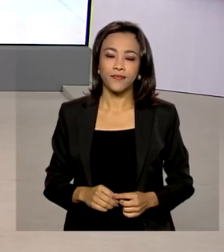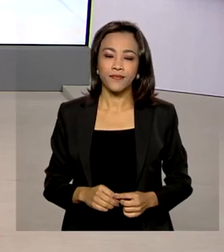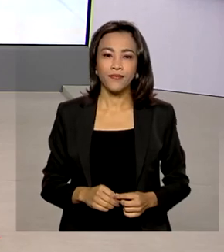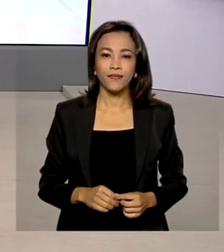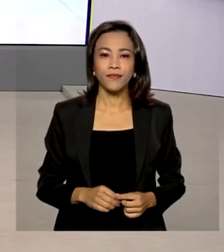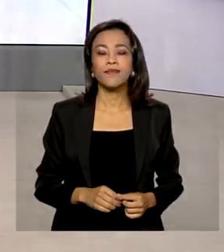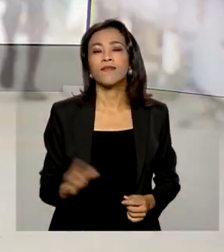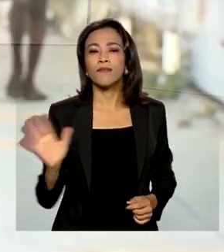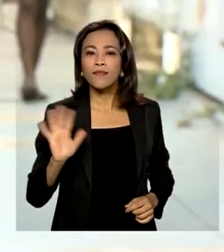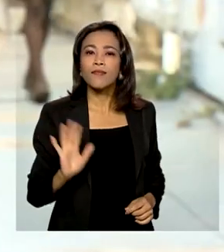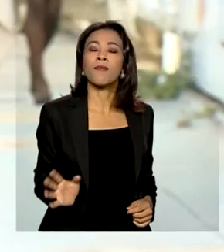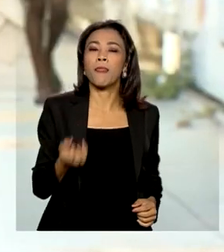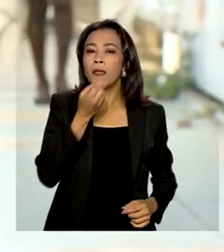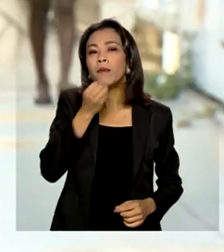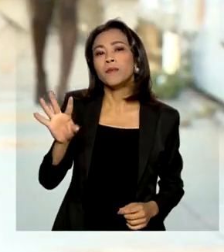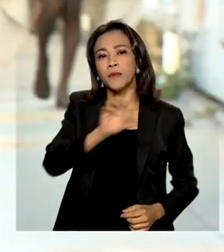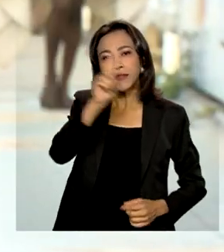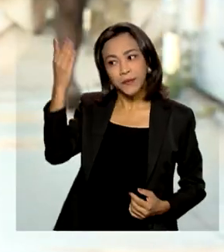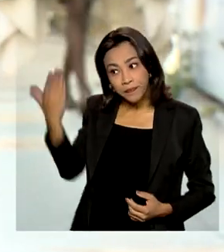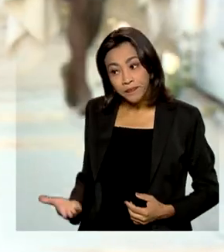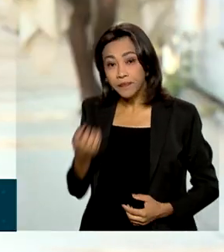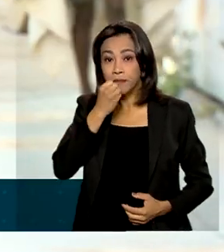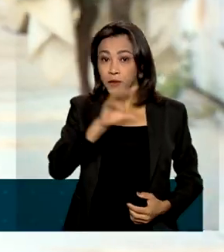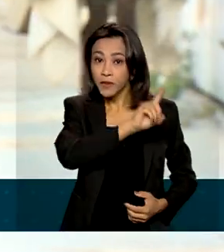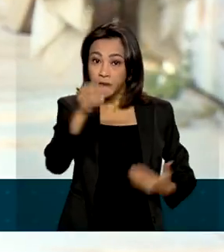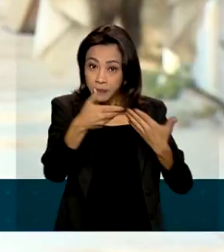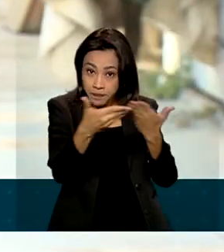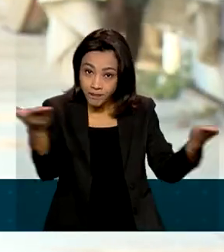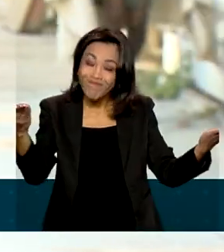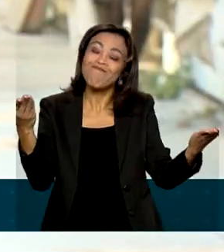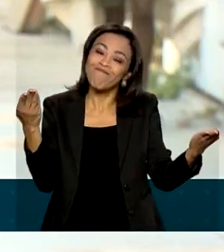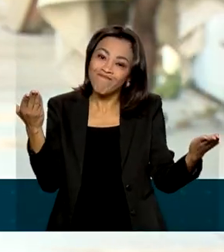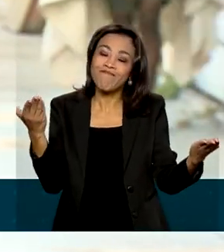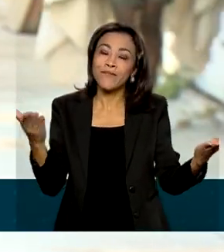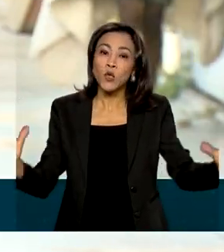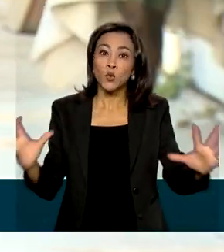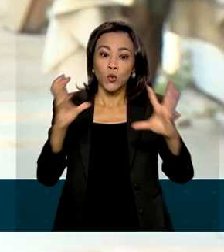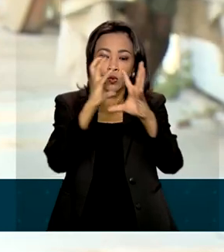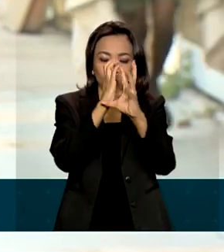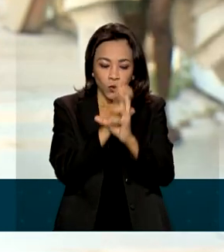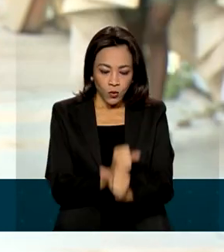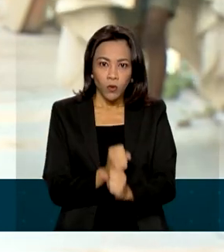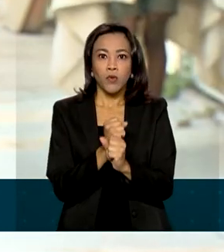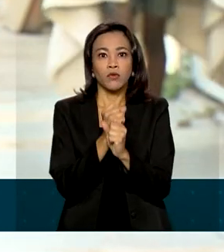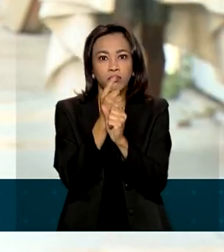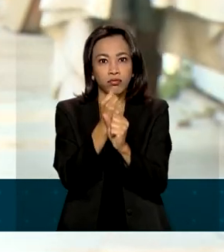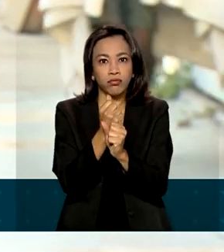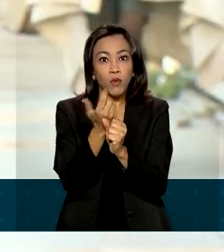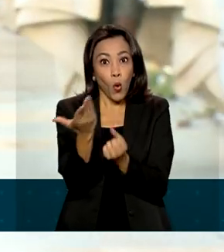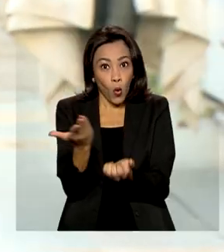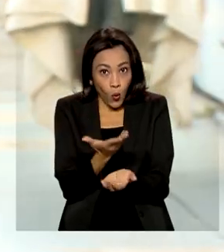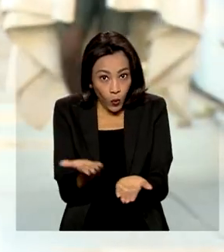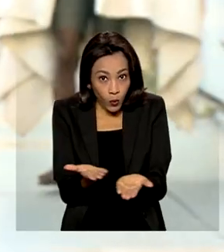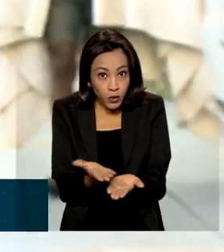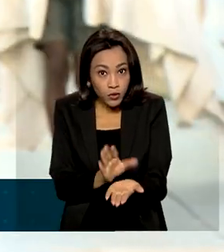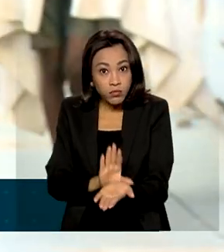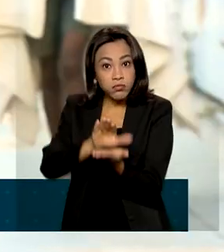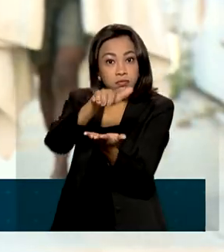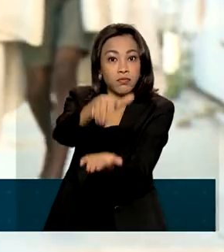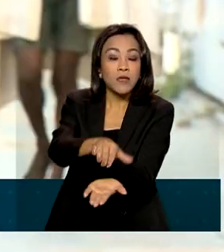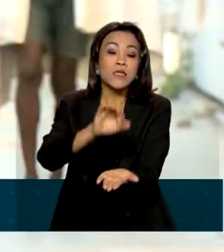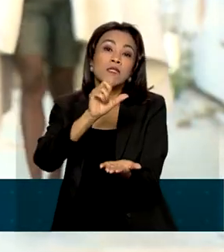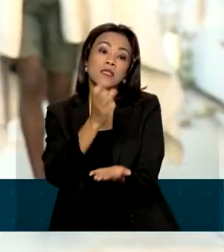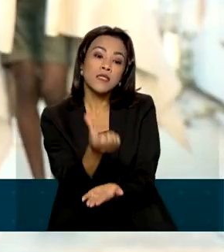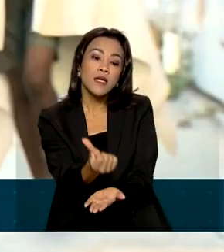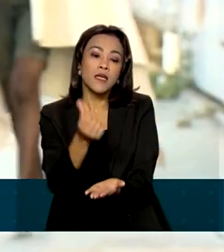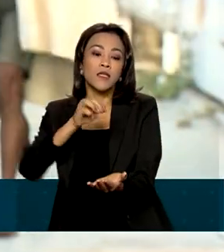Olá, Renata. Bom dia para você e bom dia a todos. É isso mesmo, né? O valor total a ser restituído hoje é de R$ 6 bilhões e